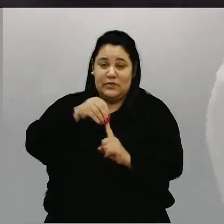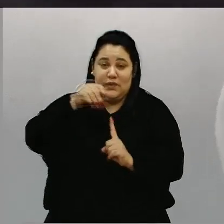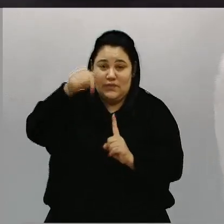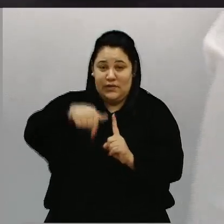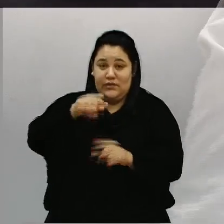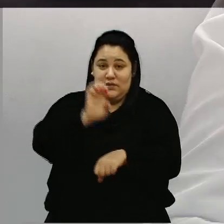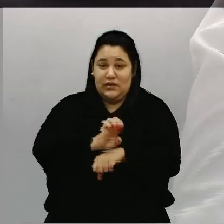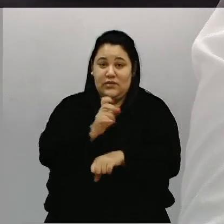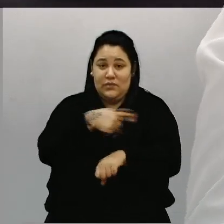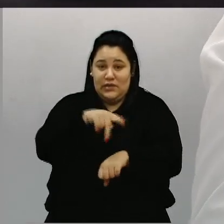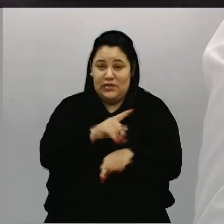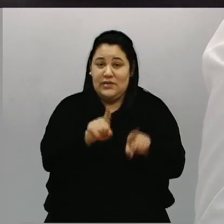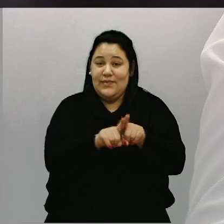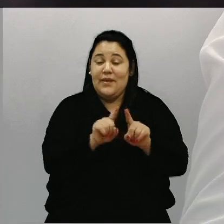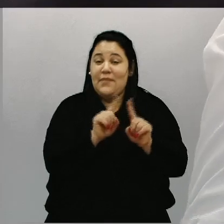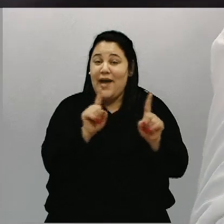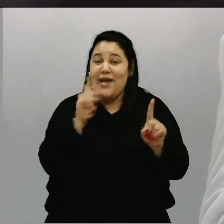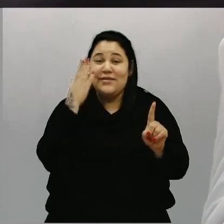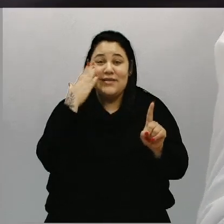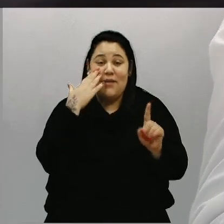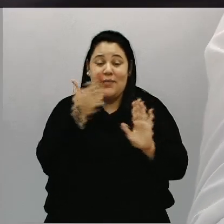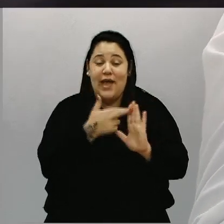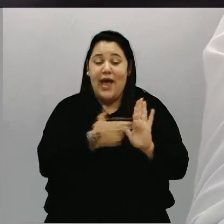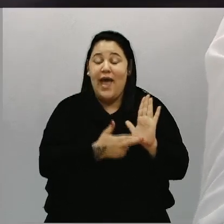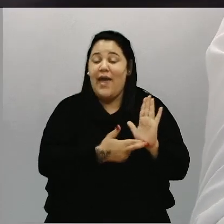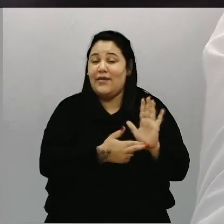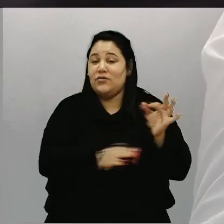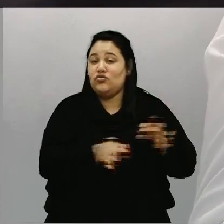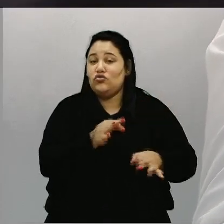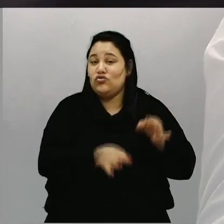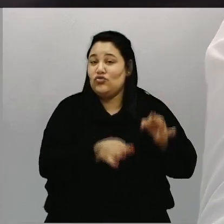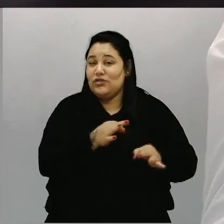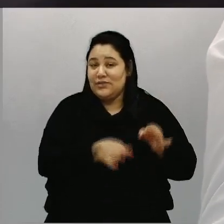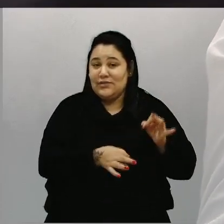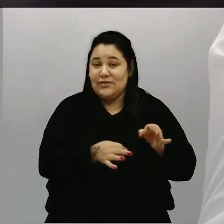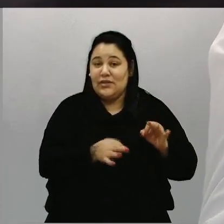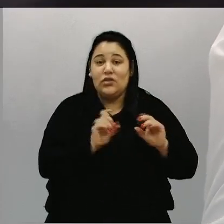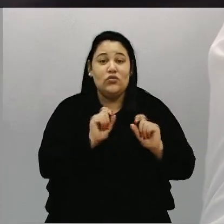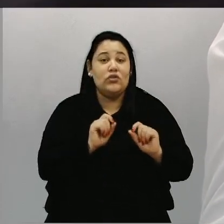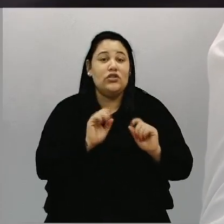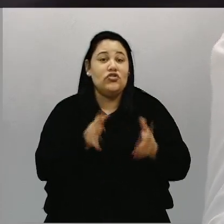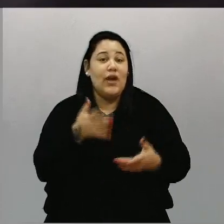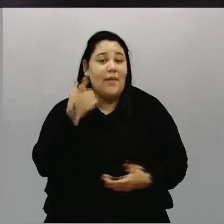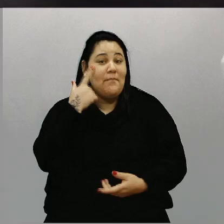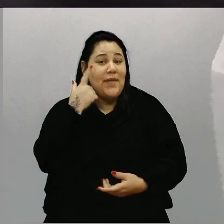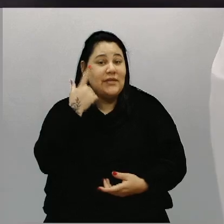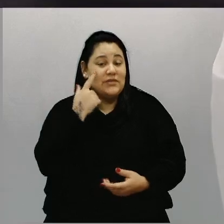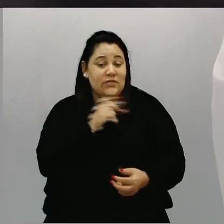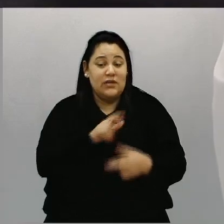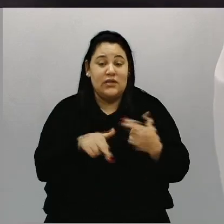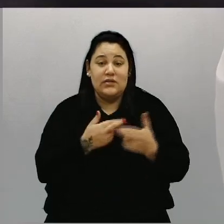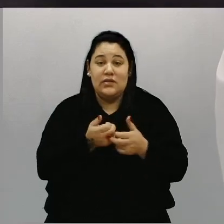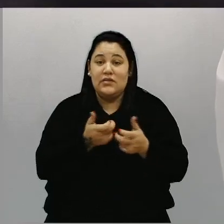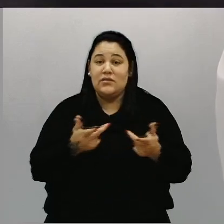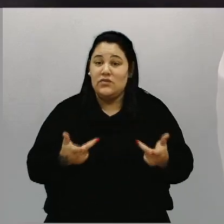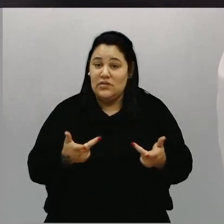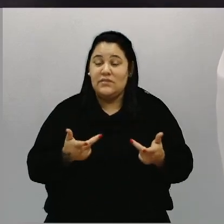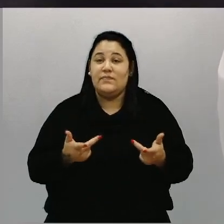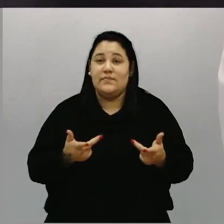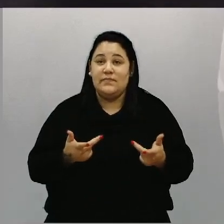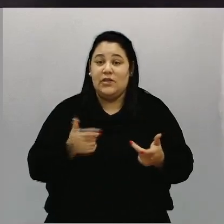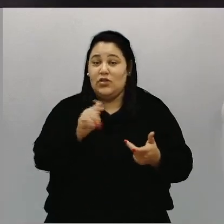mas a gente sabe também das regras do judiciário e do que eles já vêm pensando em relação a isso também em outras